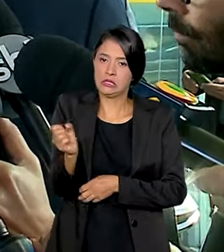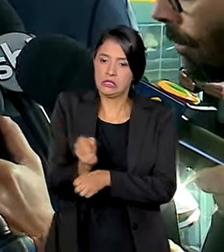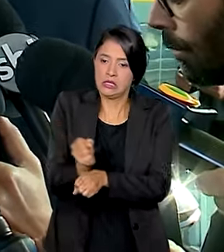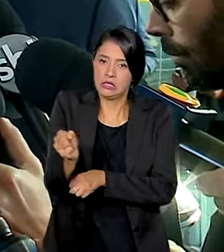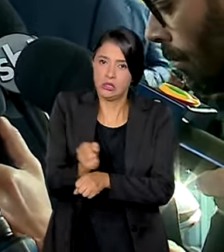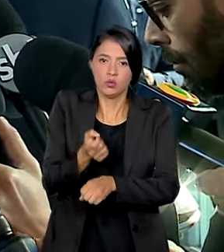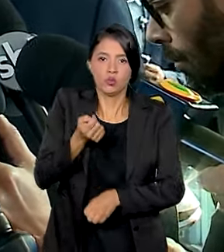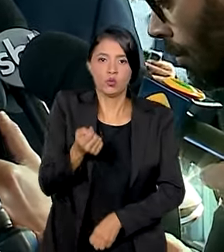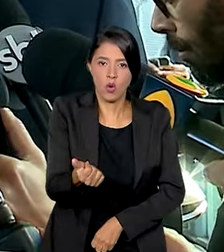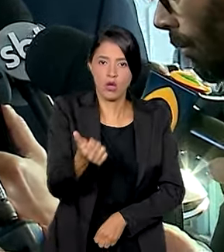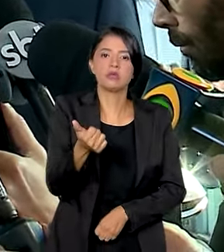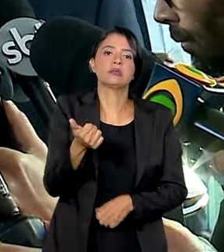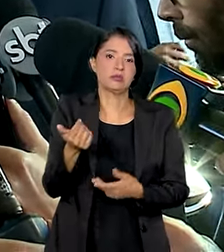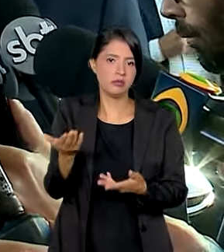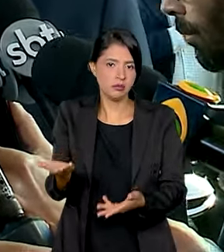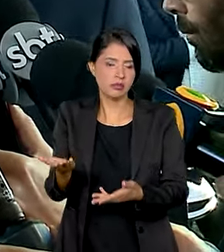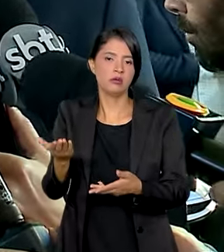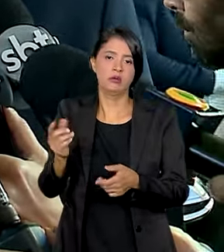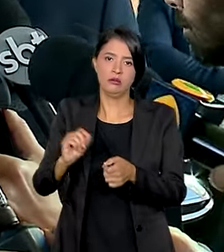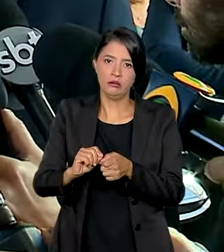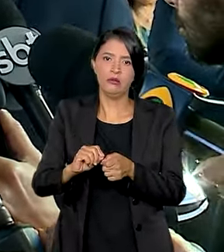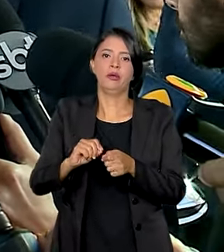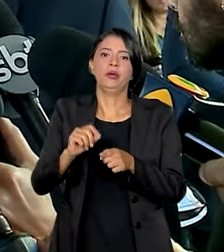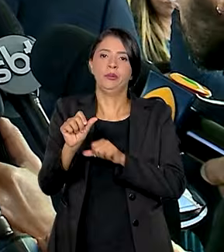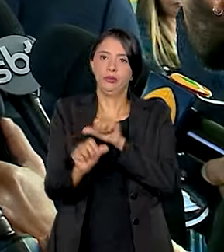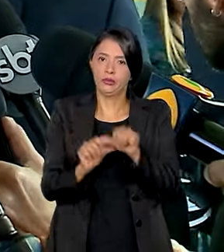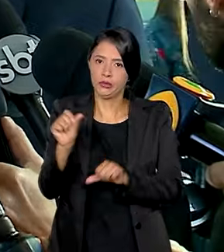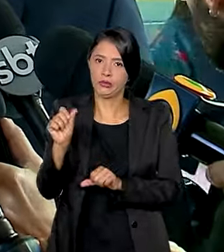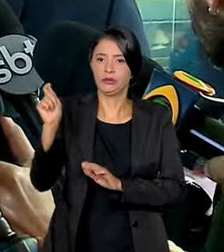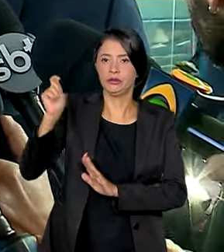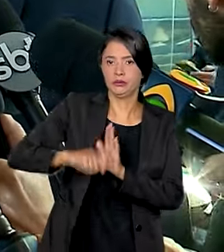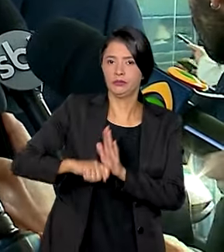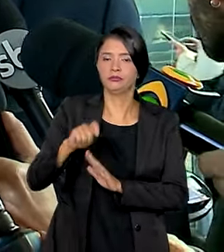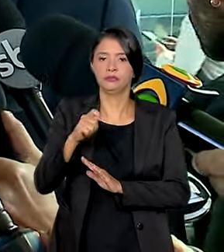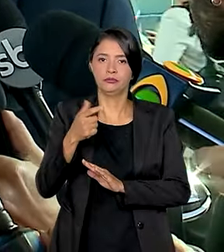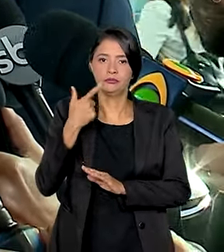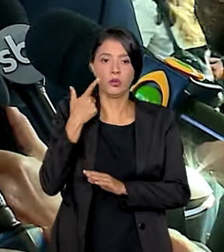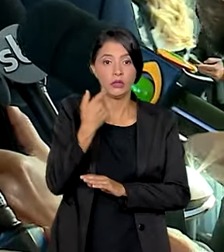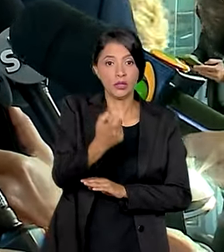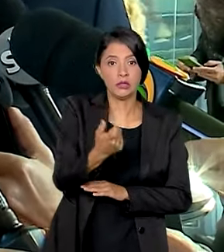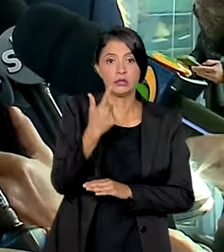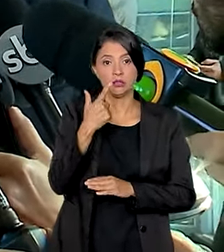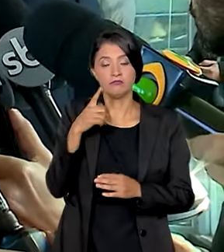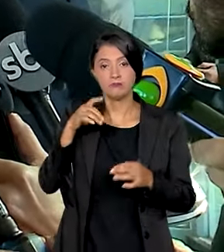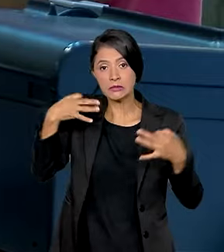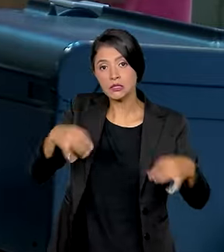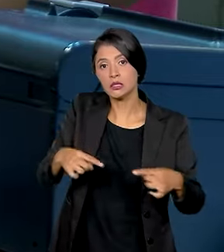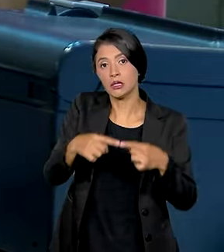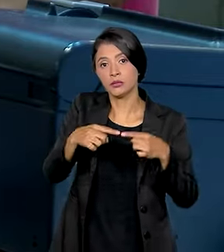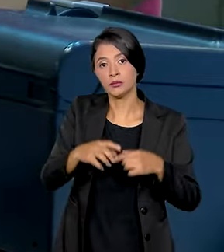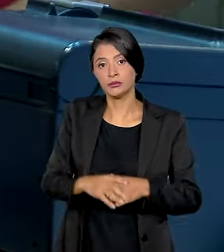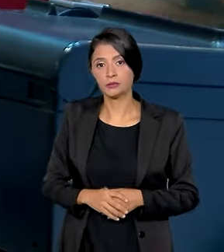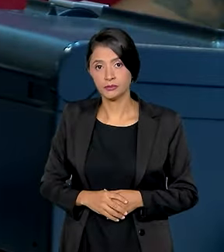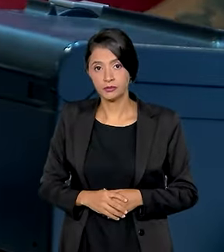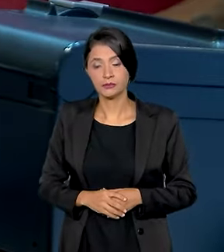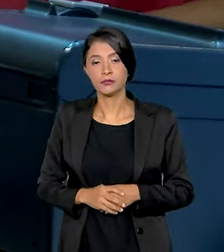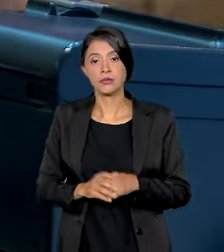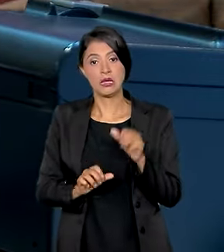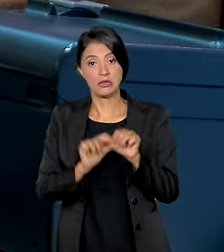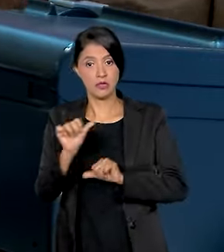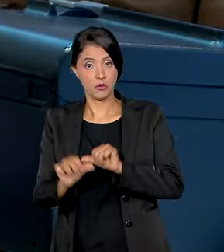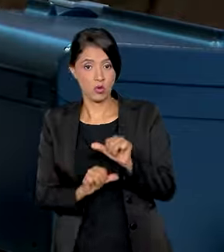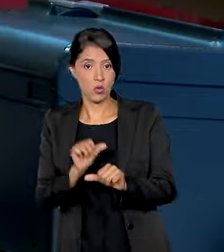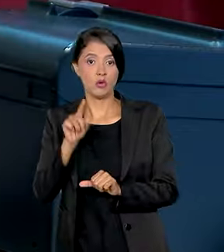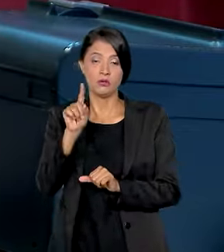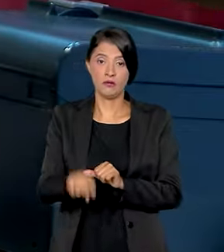60 anos, quase 60 anos, fazer uma reforma tributária que atenda aos interesses do país. A